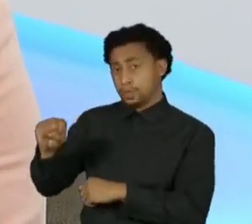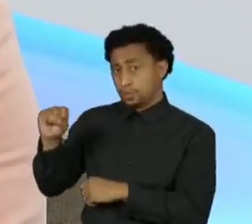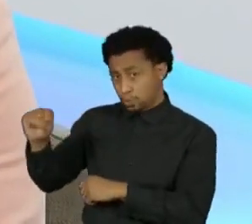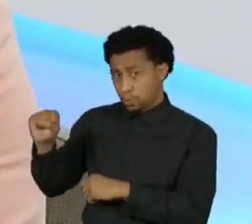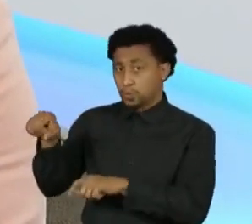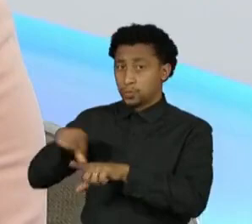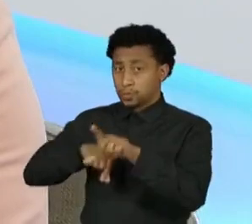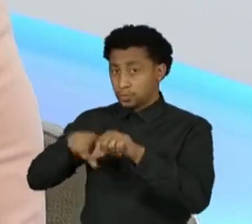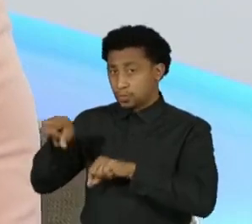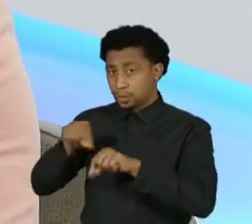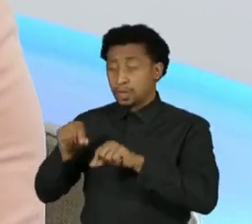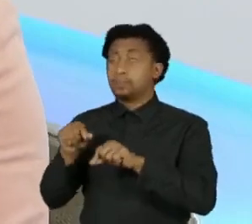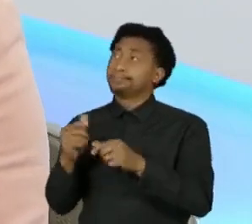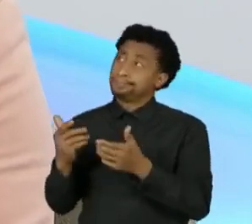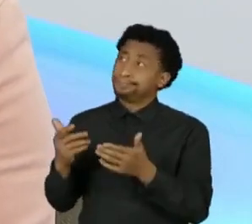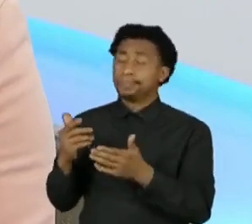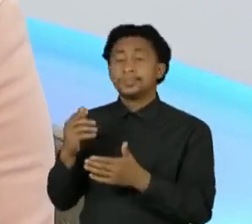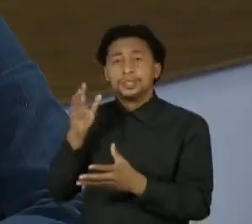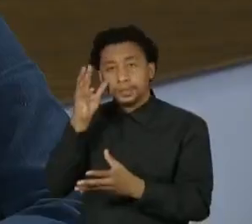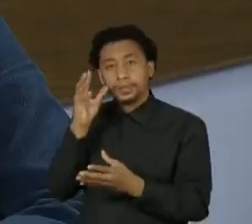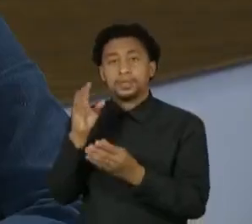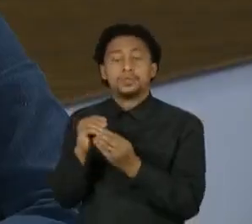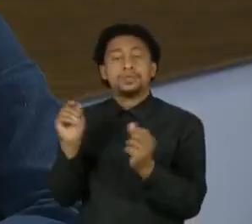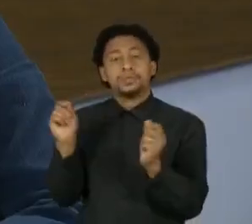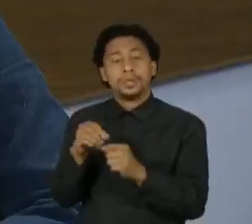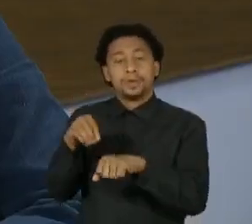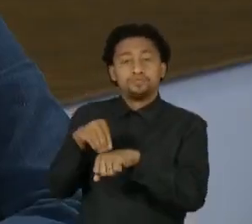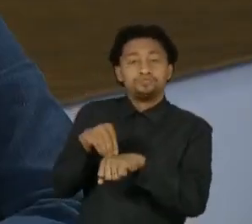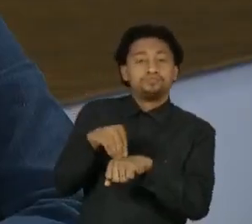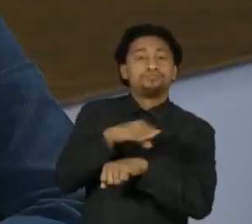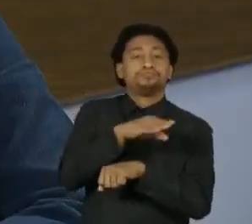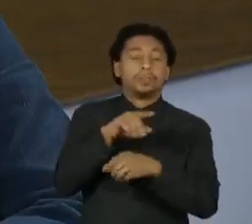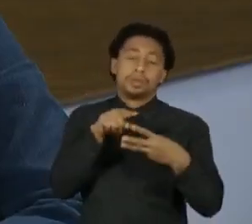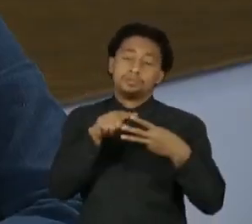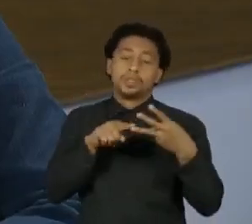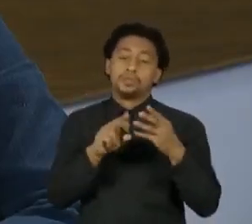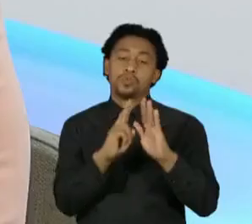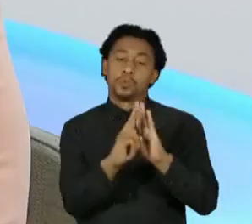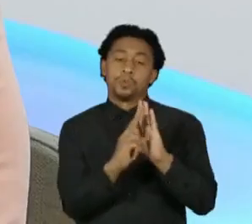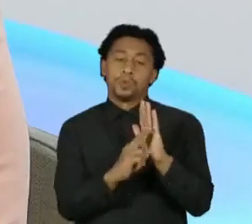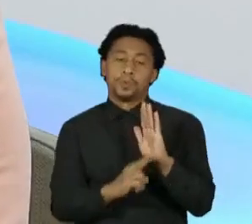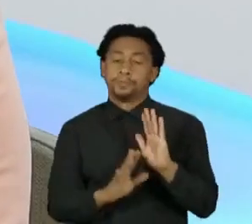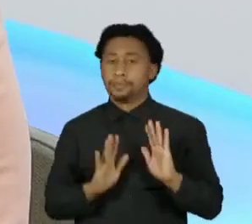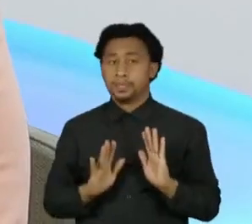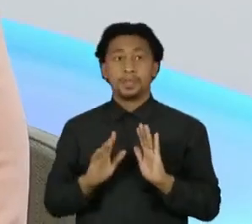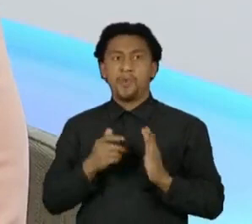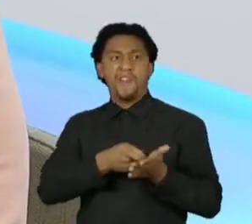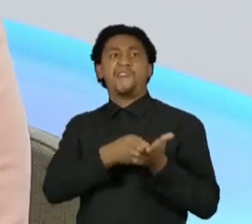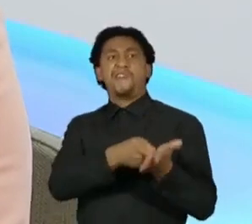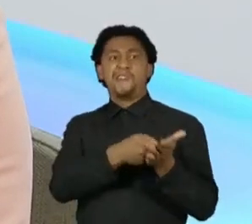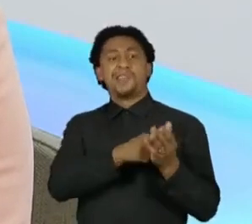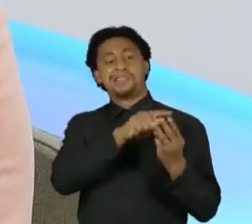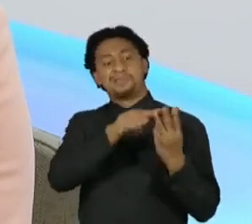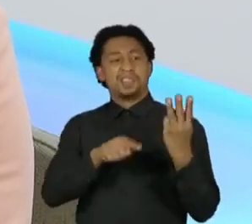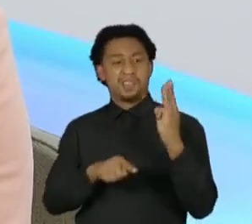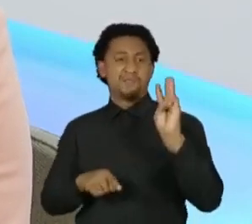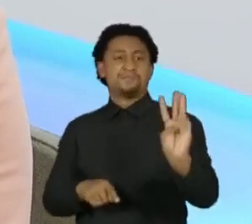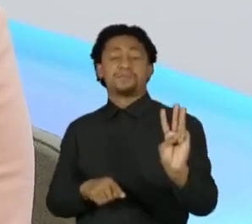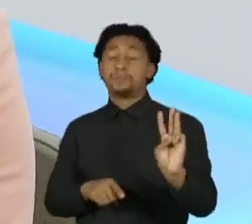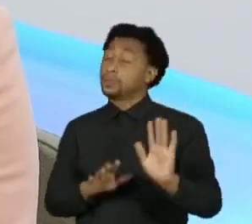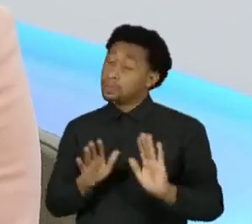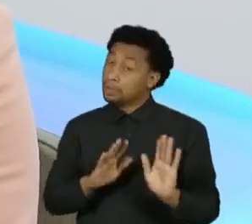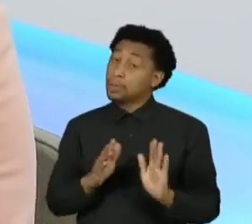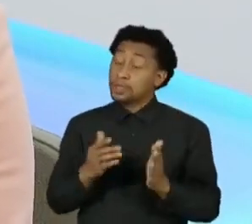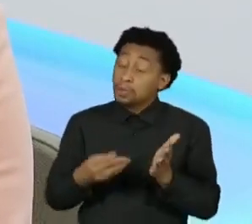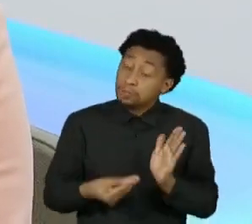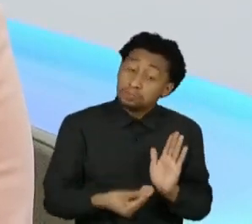entendeu que poderia fazer uma sugestão. Não uma... Garroteando essa escolha, mas apenas dizendo, olha,